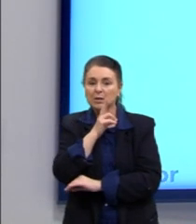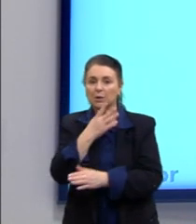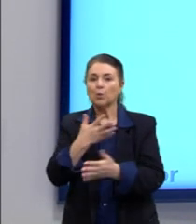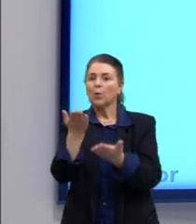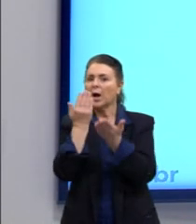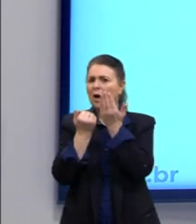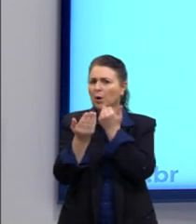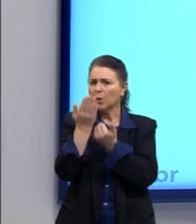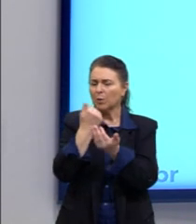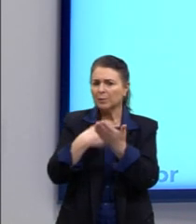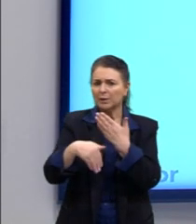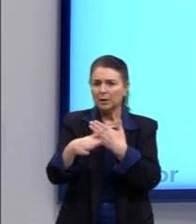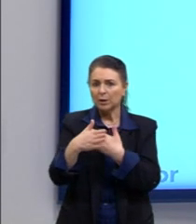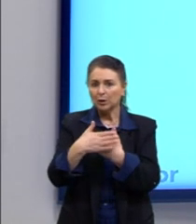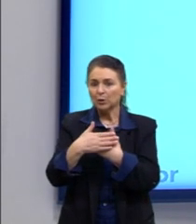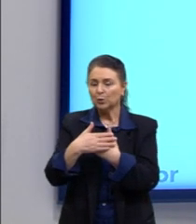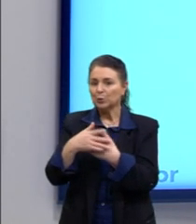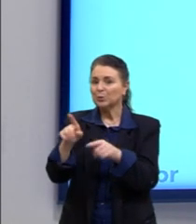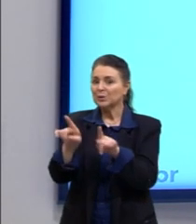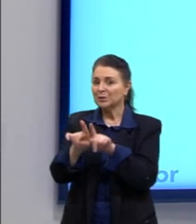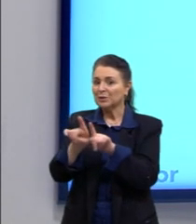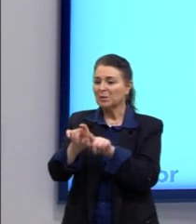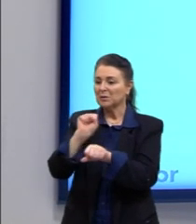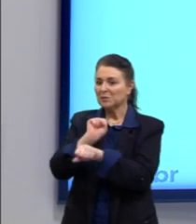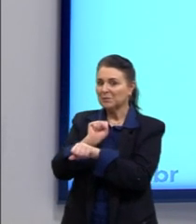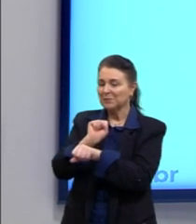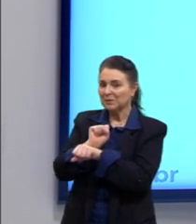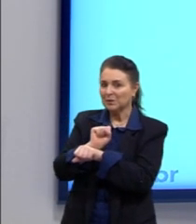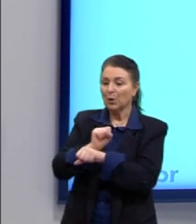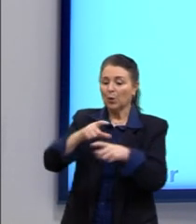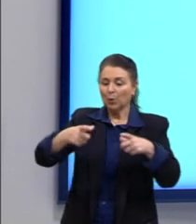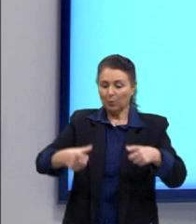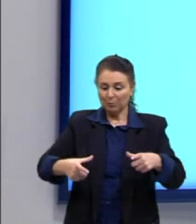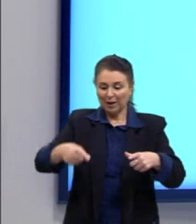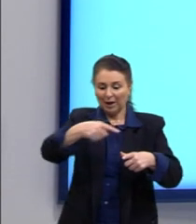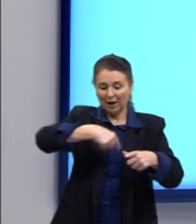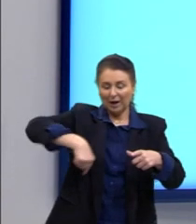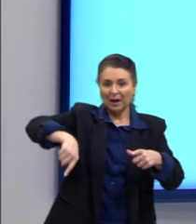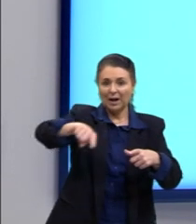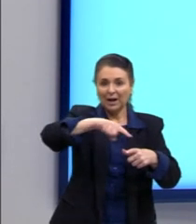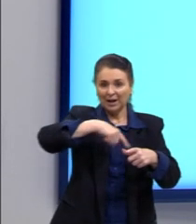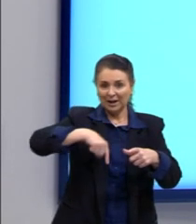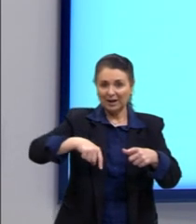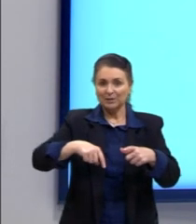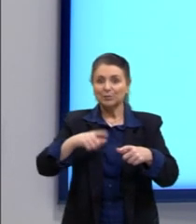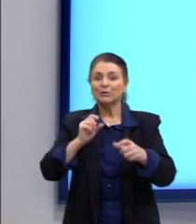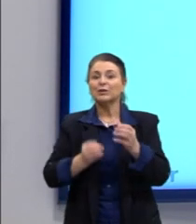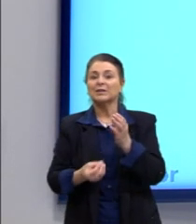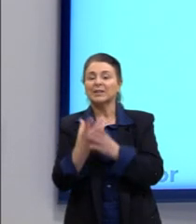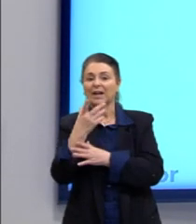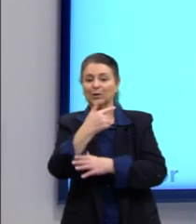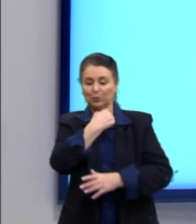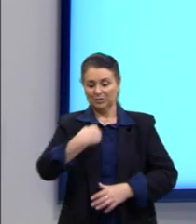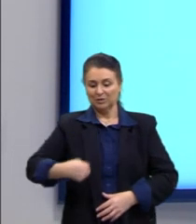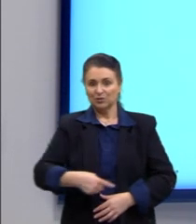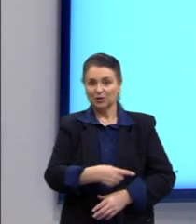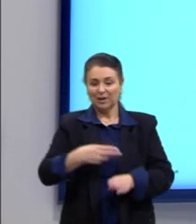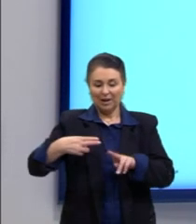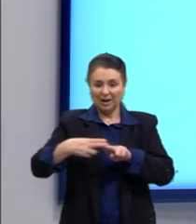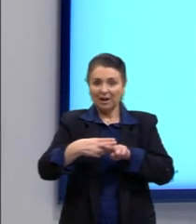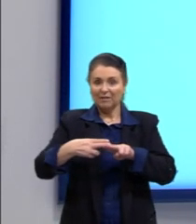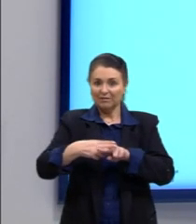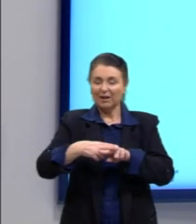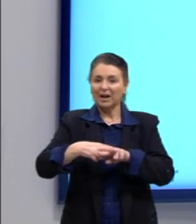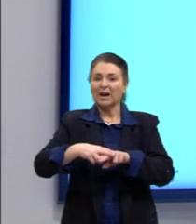elementos tomada de empréstimo ou espera. O prato é feito de uma espécie de cerâmica inventada na China. A faca é de aço,